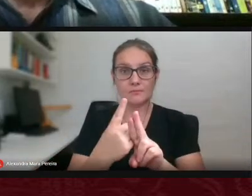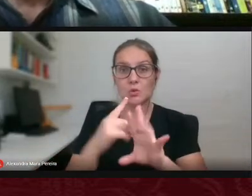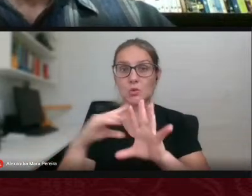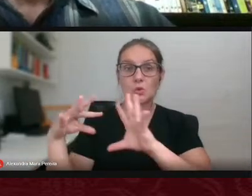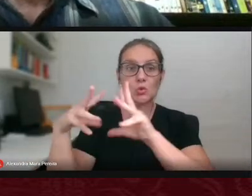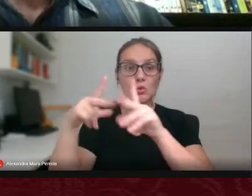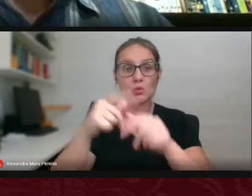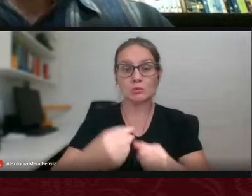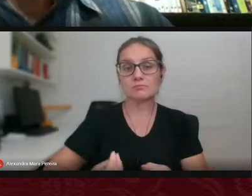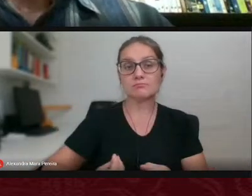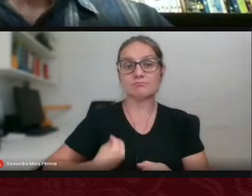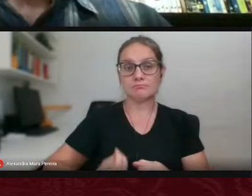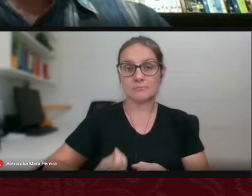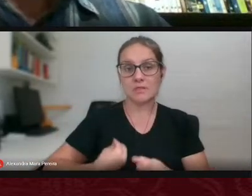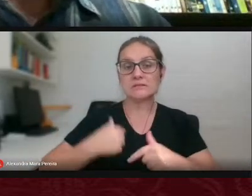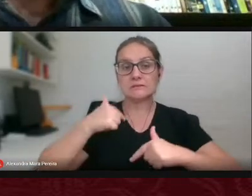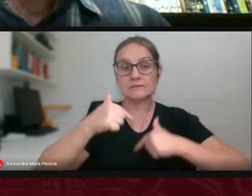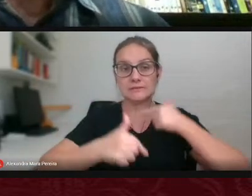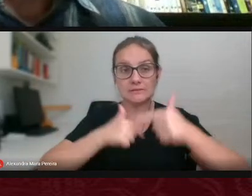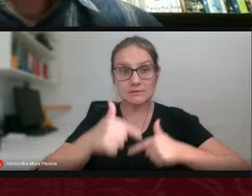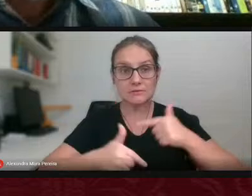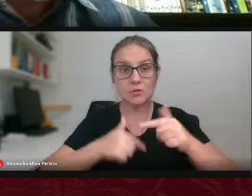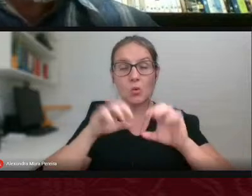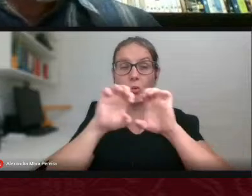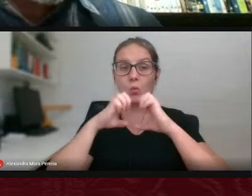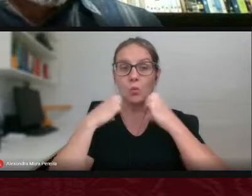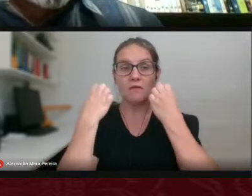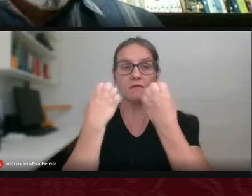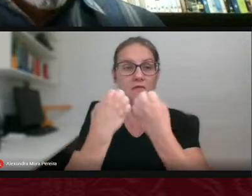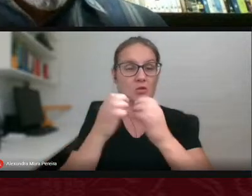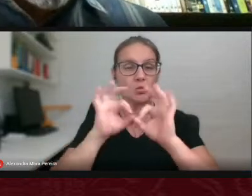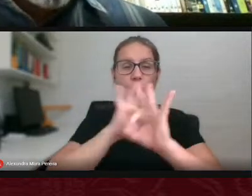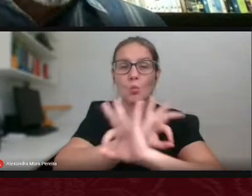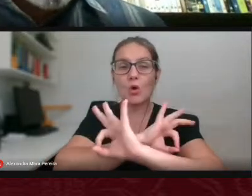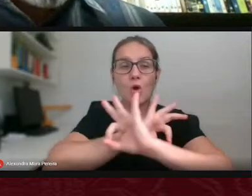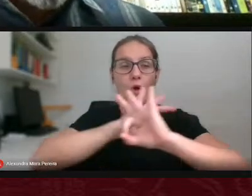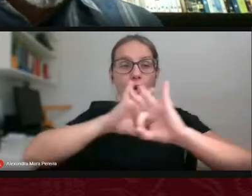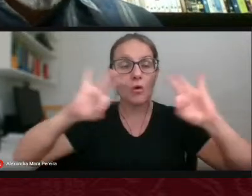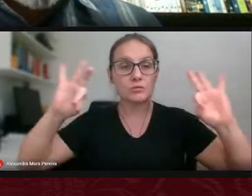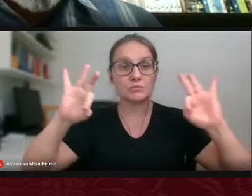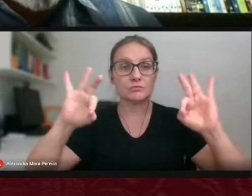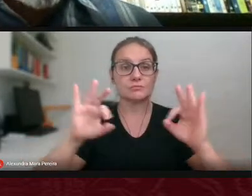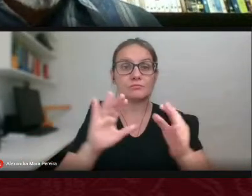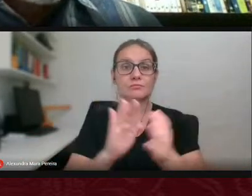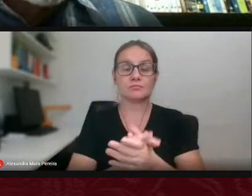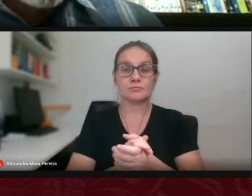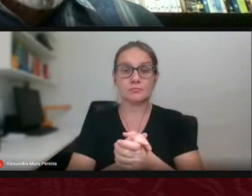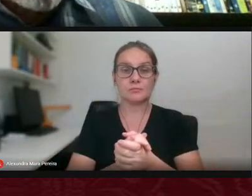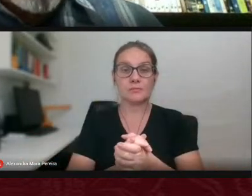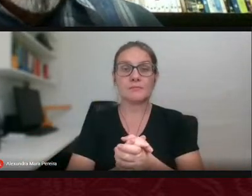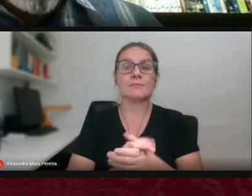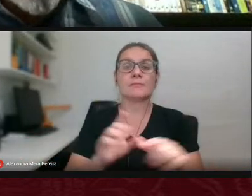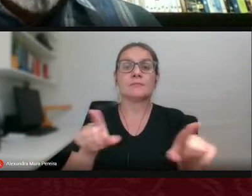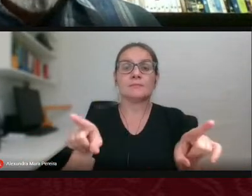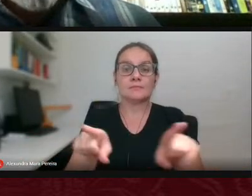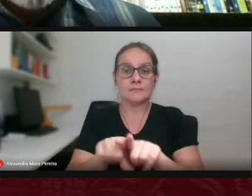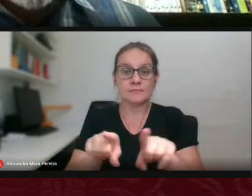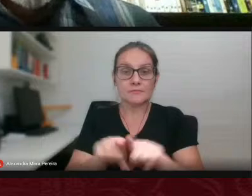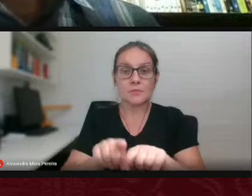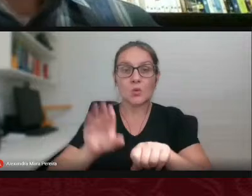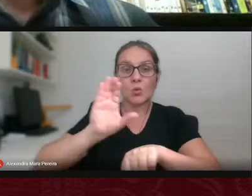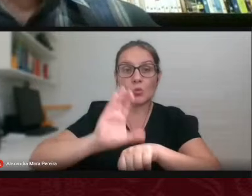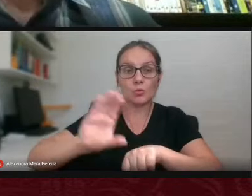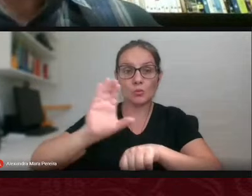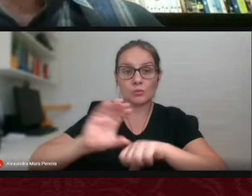participou em termos de trabalho e o evento foi coroado de êxito aí nós temos também ainda o curso de